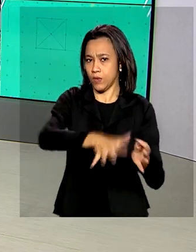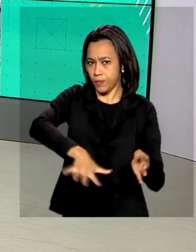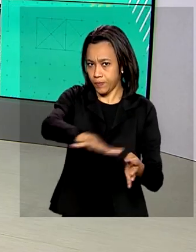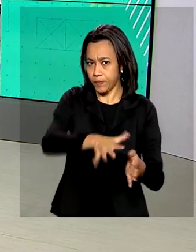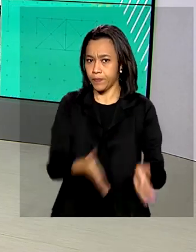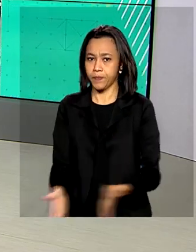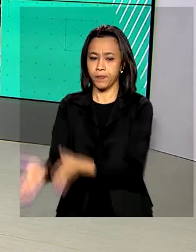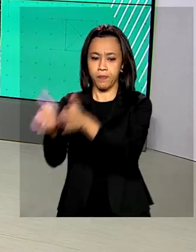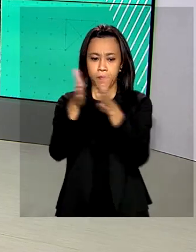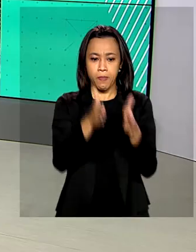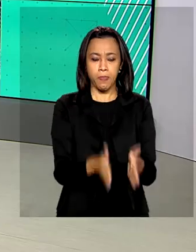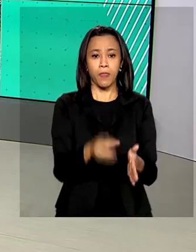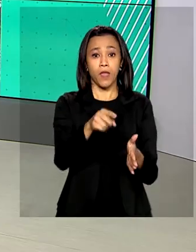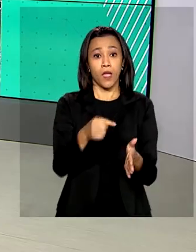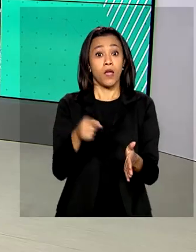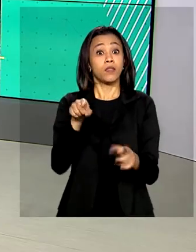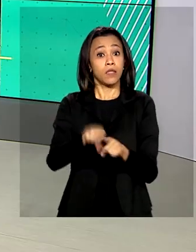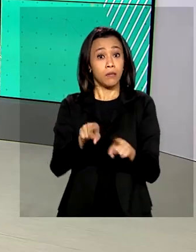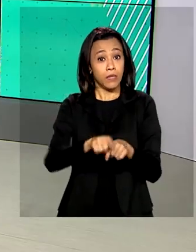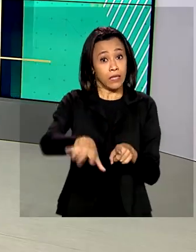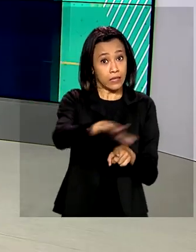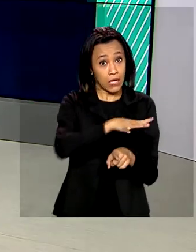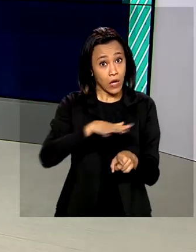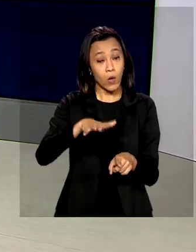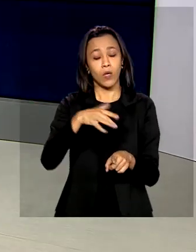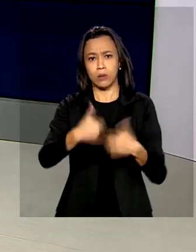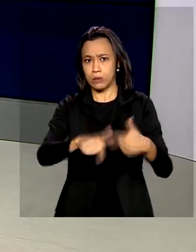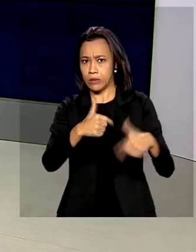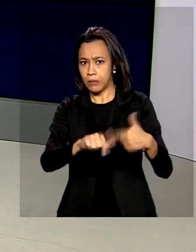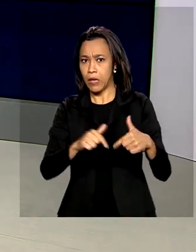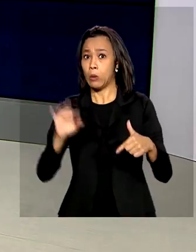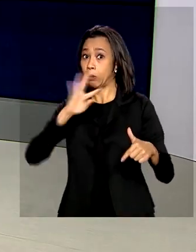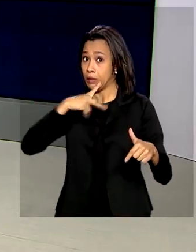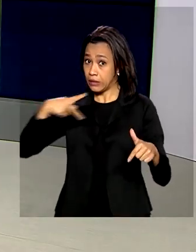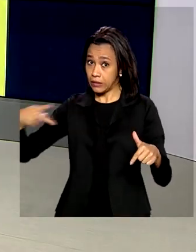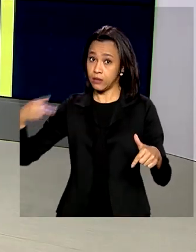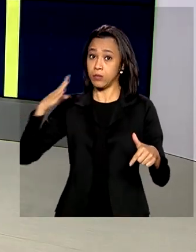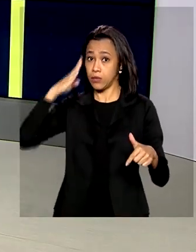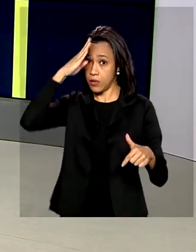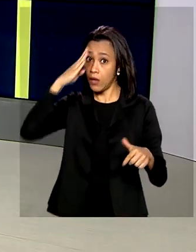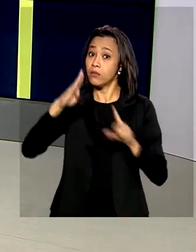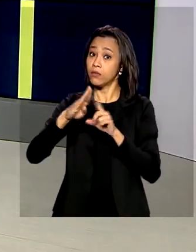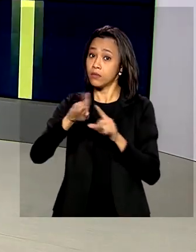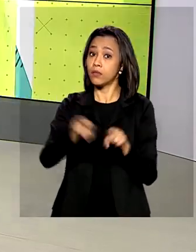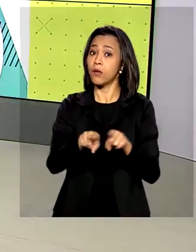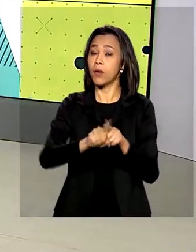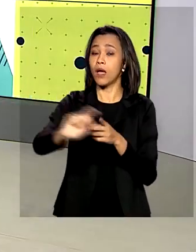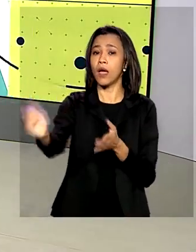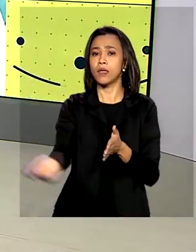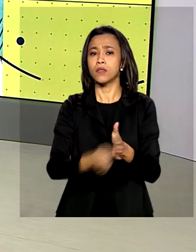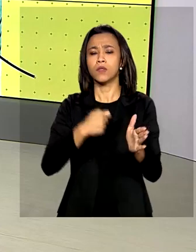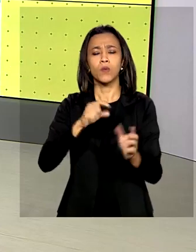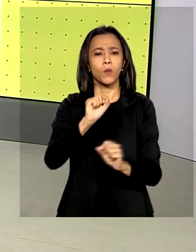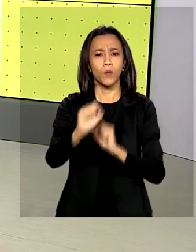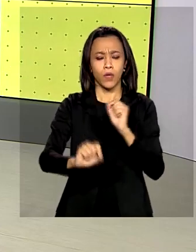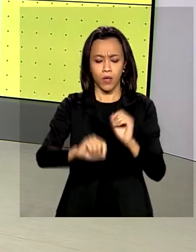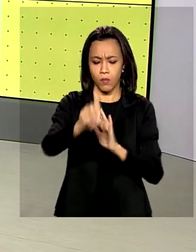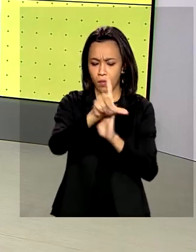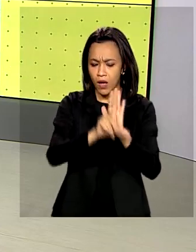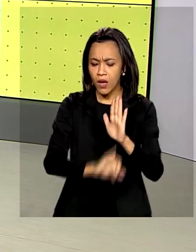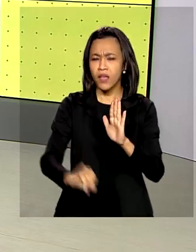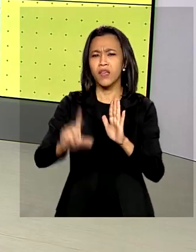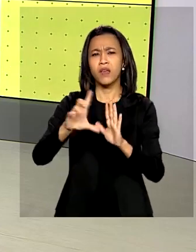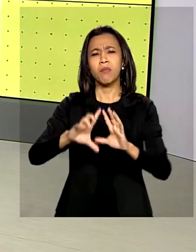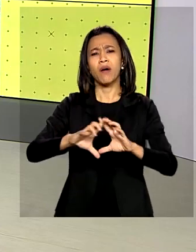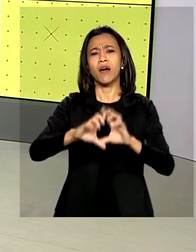na preservação de empregos durante a pandemia, o presidente Jair Bolsonaro sancionou também a lei que autoriza a extinção de